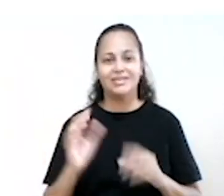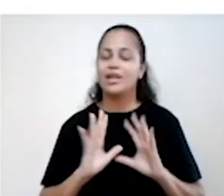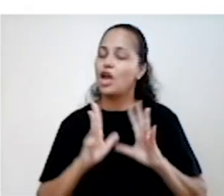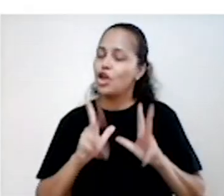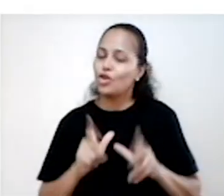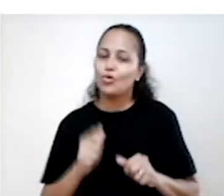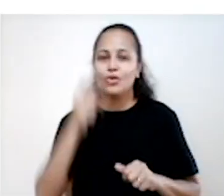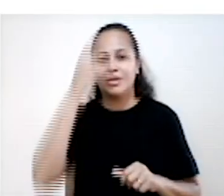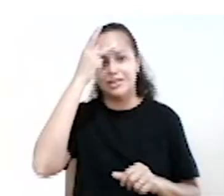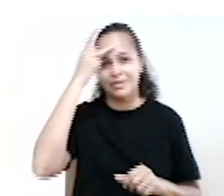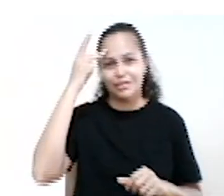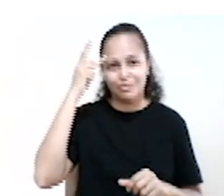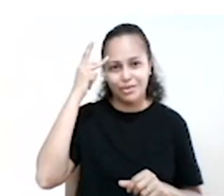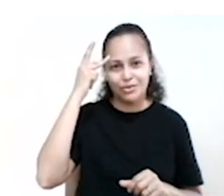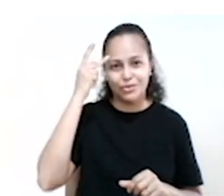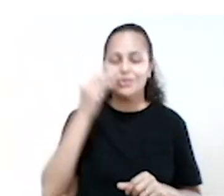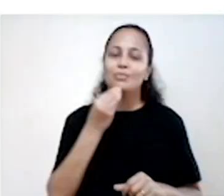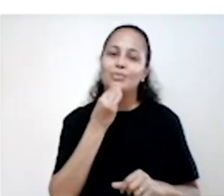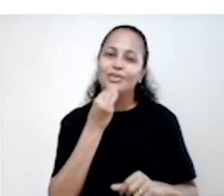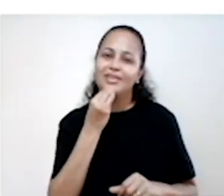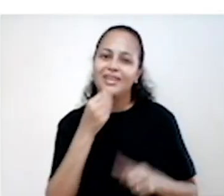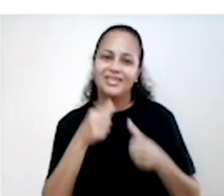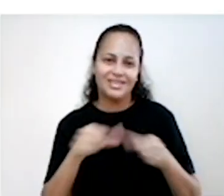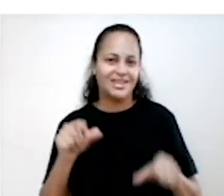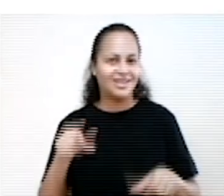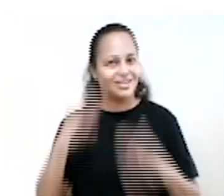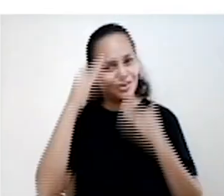a todas as pessoas que nos deram a oportunidade De estar aqui Muito obrigada